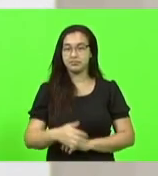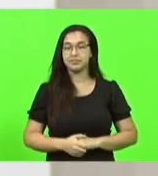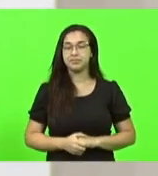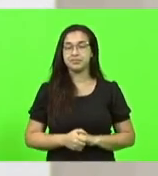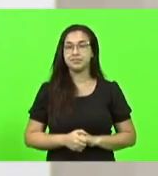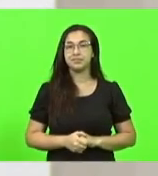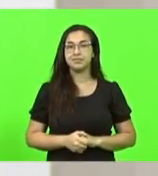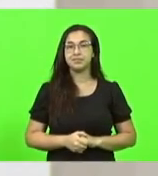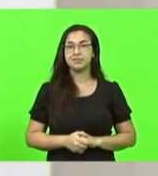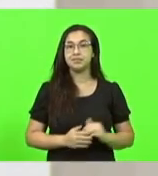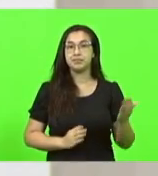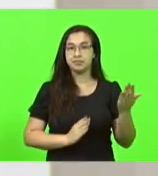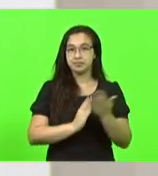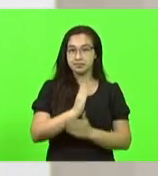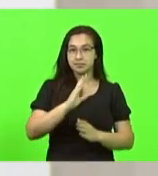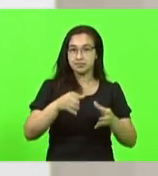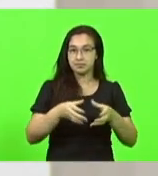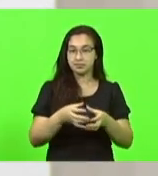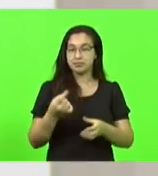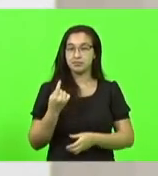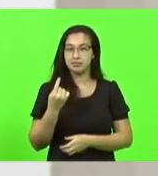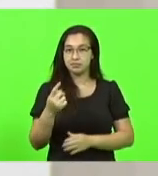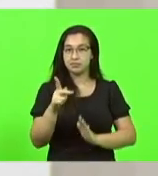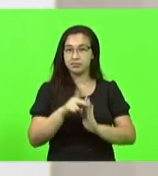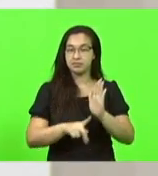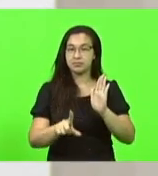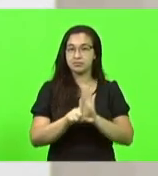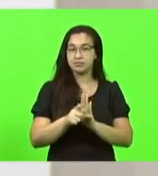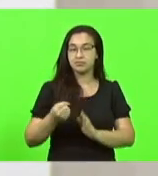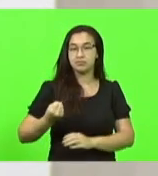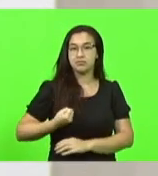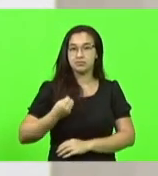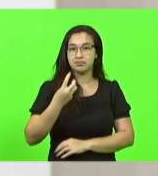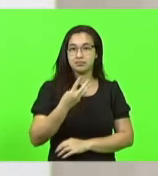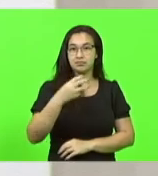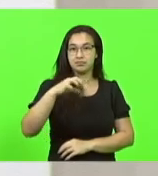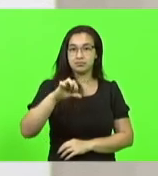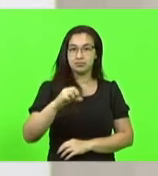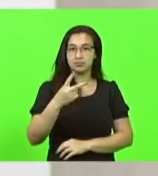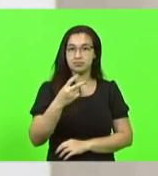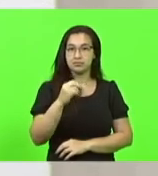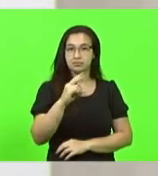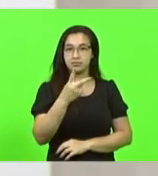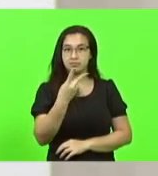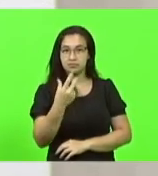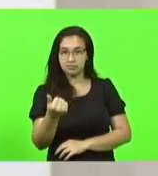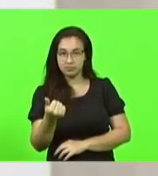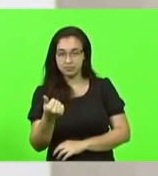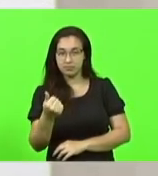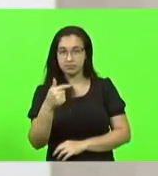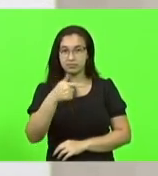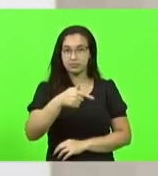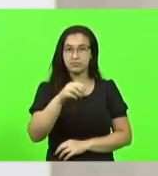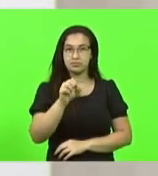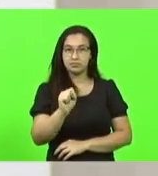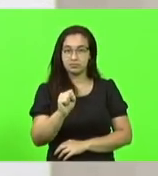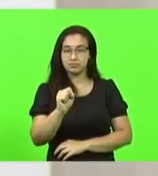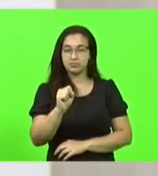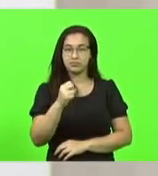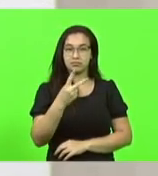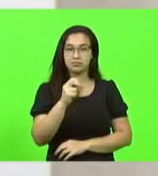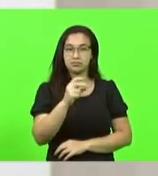aprovados em turno único os projetos de lei nº 39-2021, 78-2019,